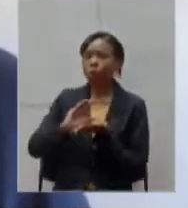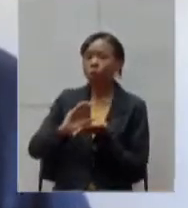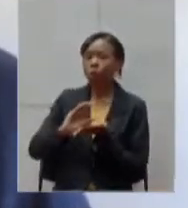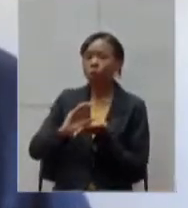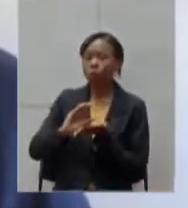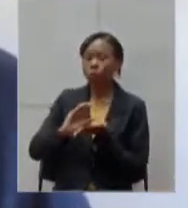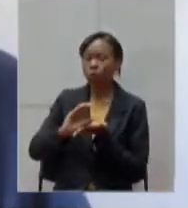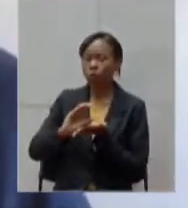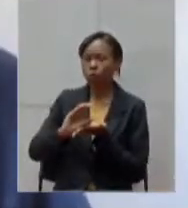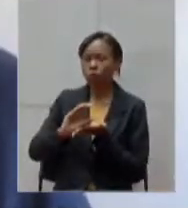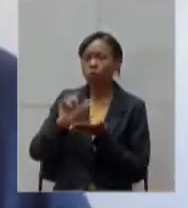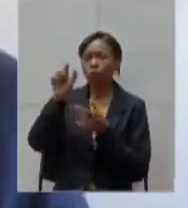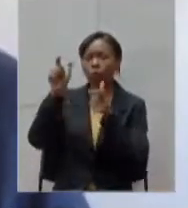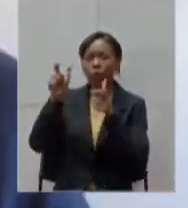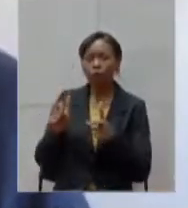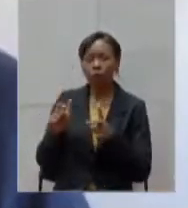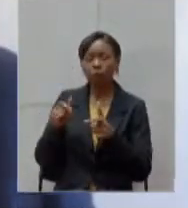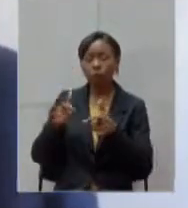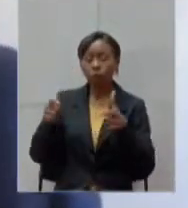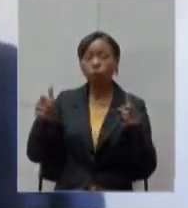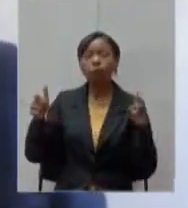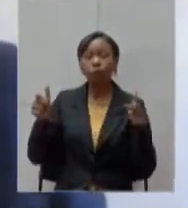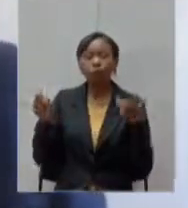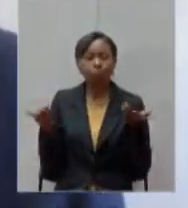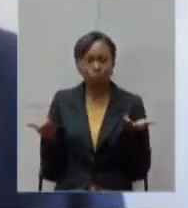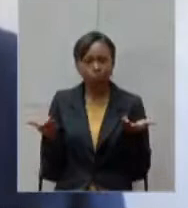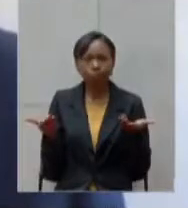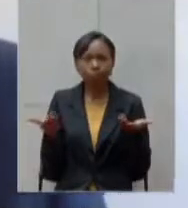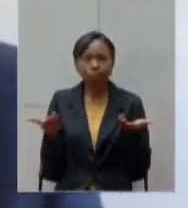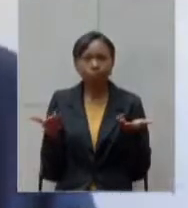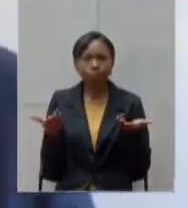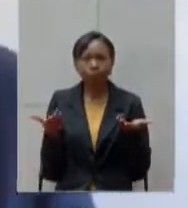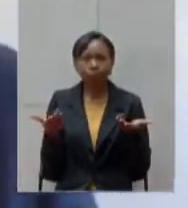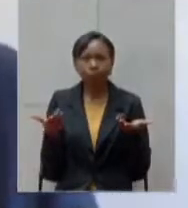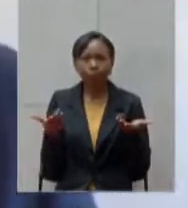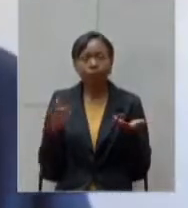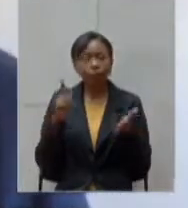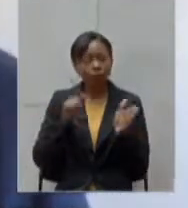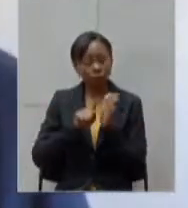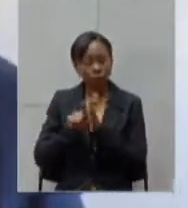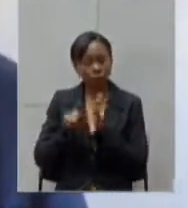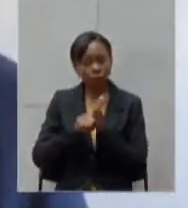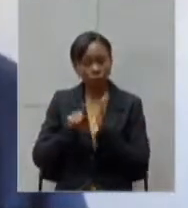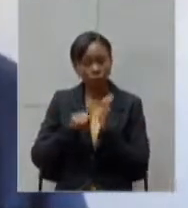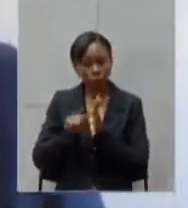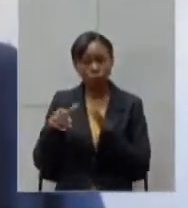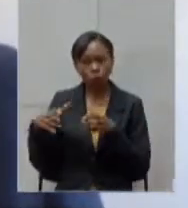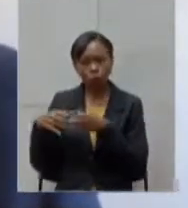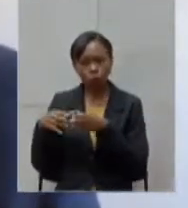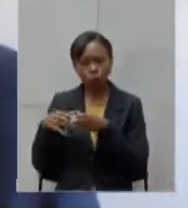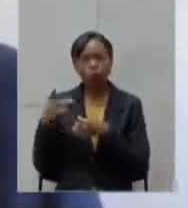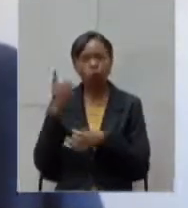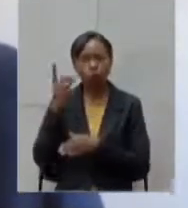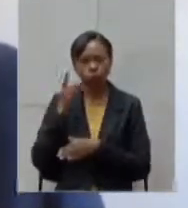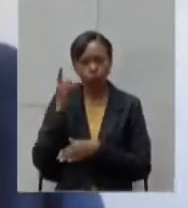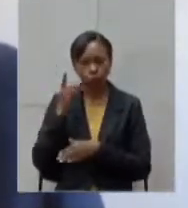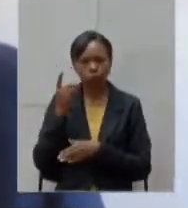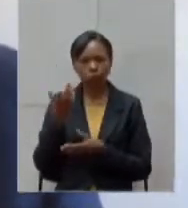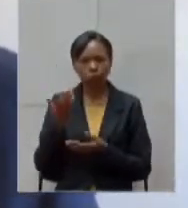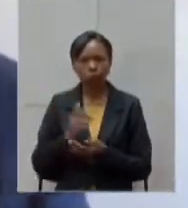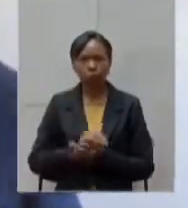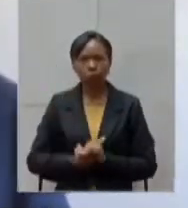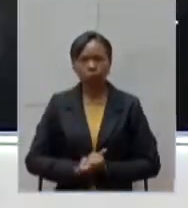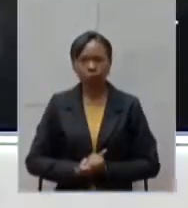ampliação então fica aqui essas posições esse questionamento dos deputados do nosso bloco democracia e luta presidente